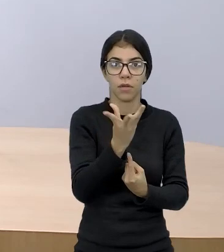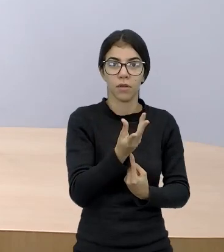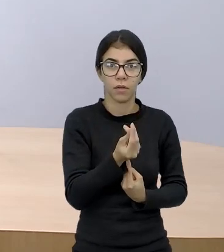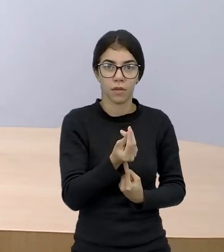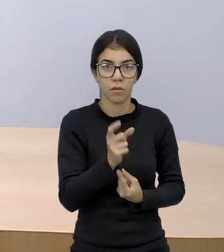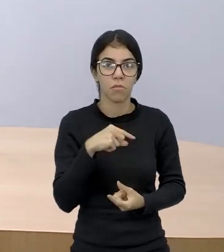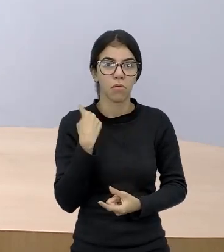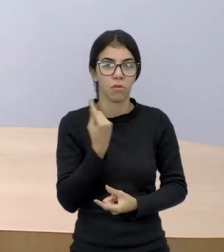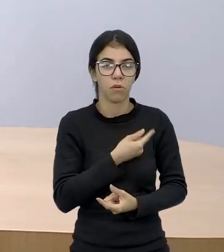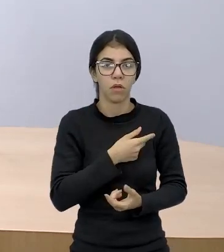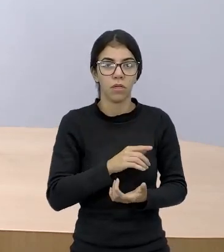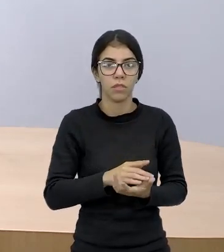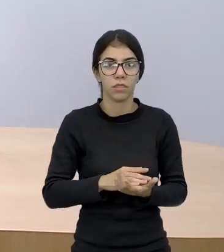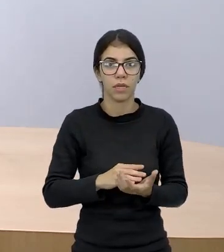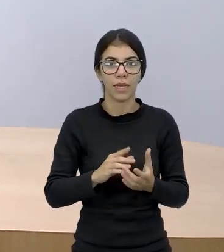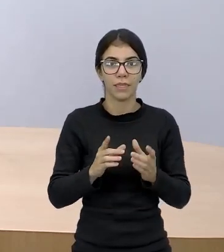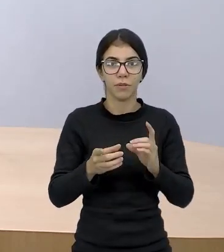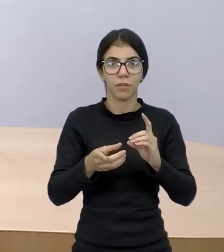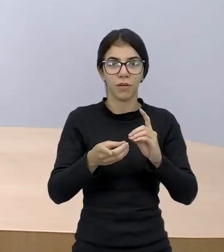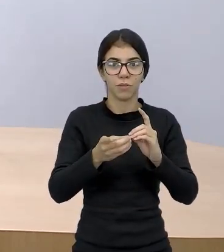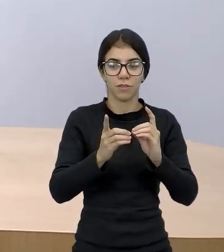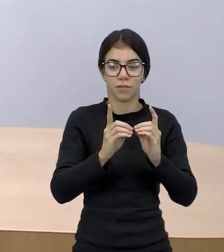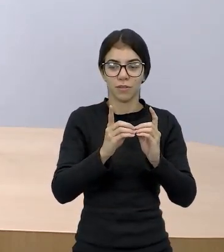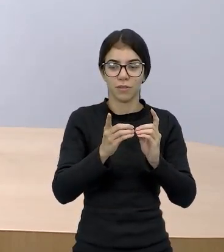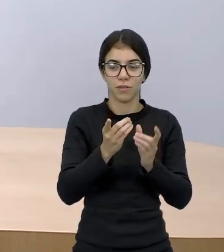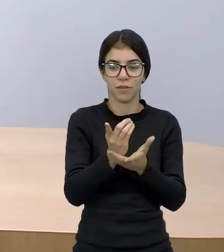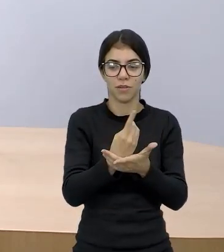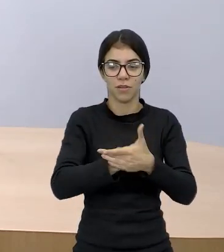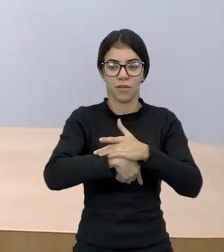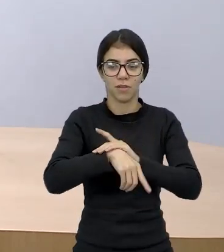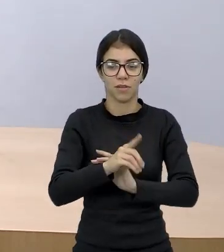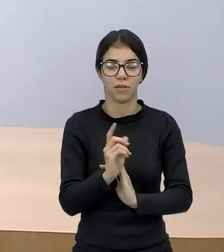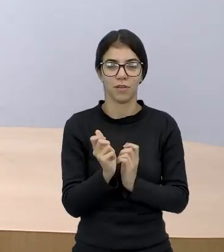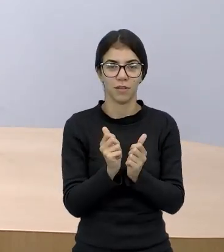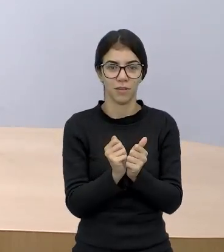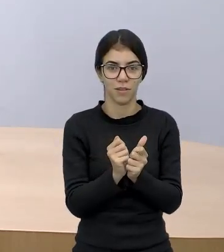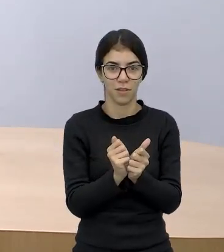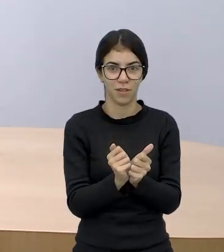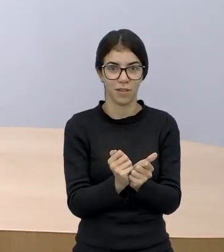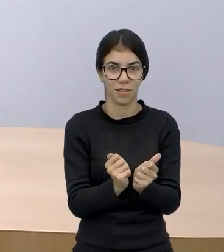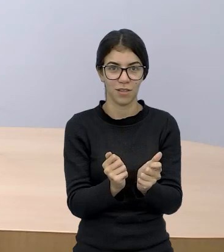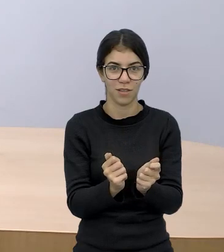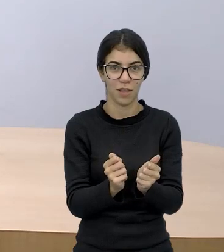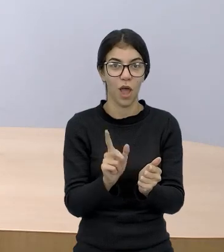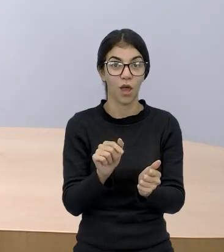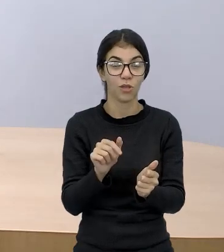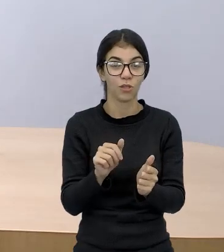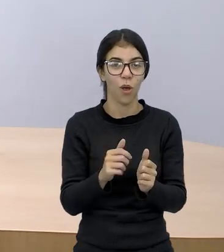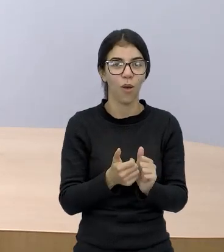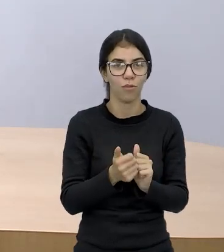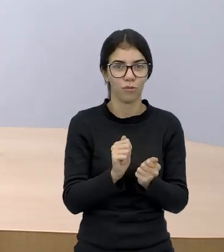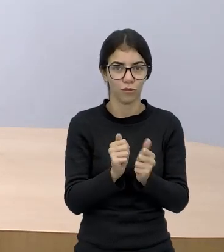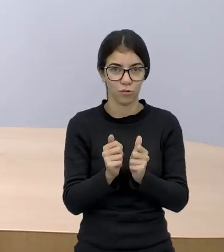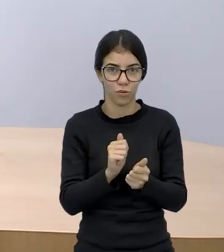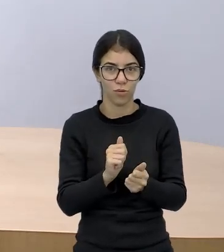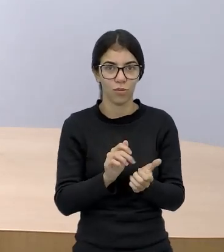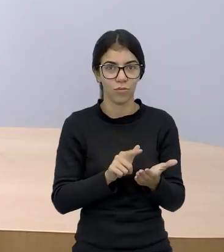Artes. E quando nós falamos de Design de Games, a gente não está levando em consideração somente jogos digitais,